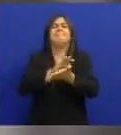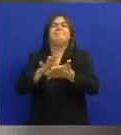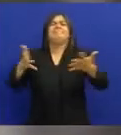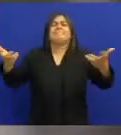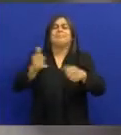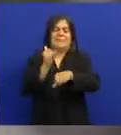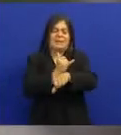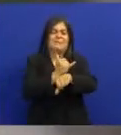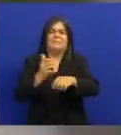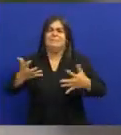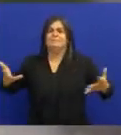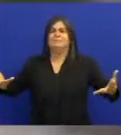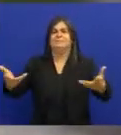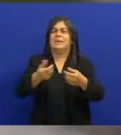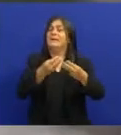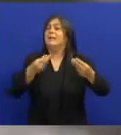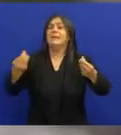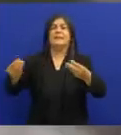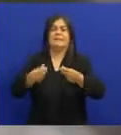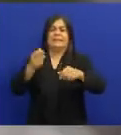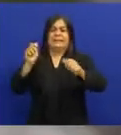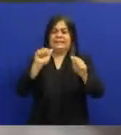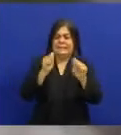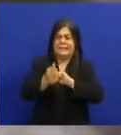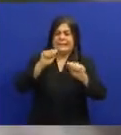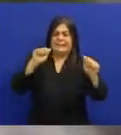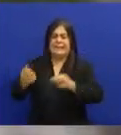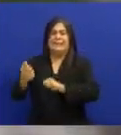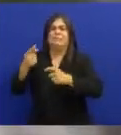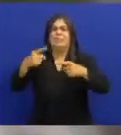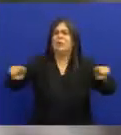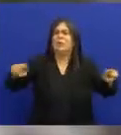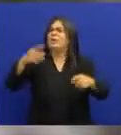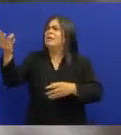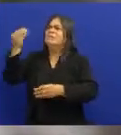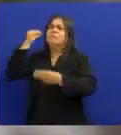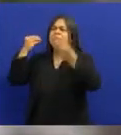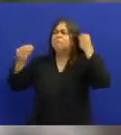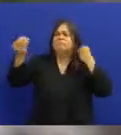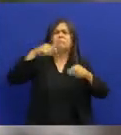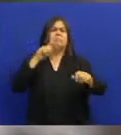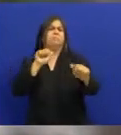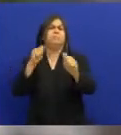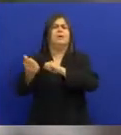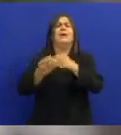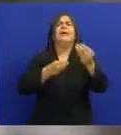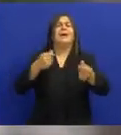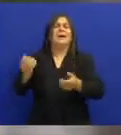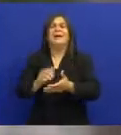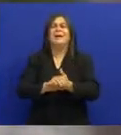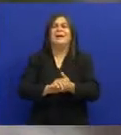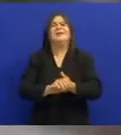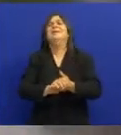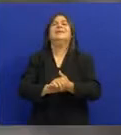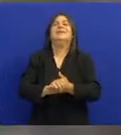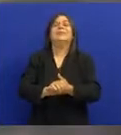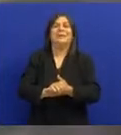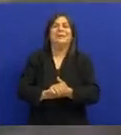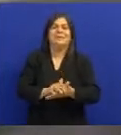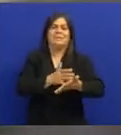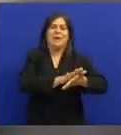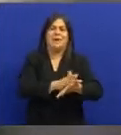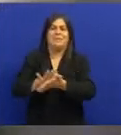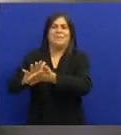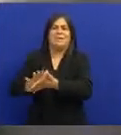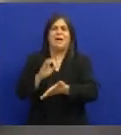dificuldade Ele tinha um ritmo Ele ritmo excessivo Ele fazia adaptação De todo o que exige De muita qualidade Inclusive ele botou O acelerador No